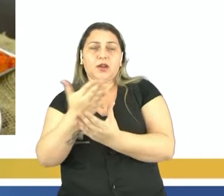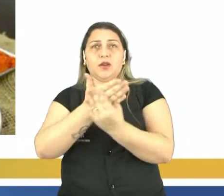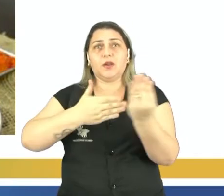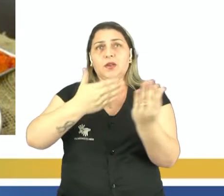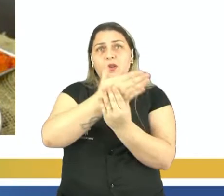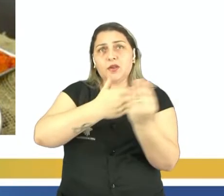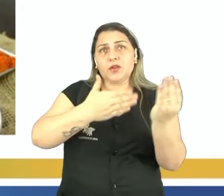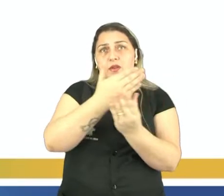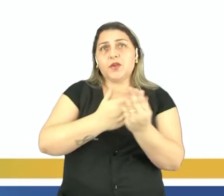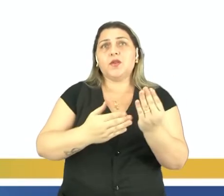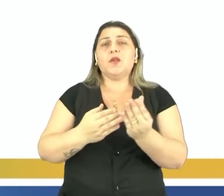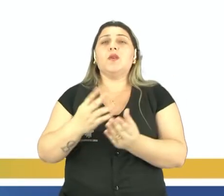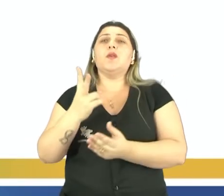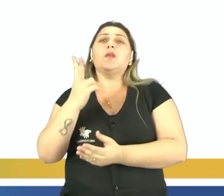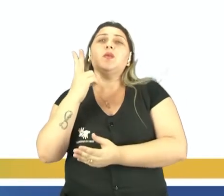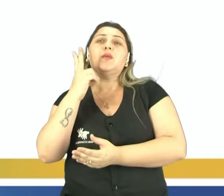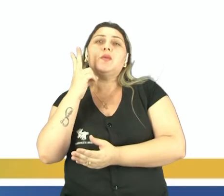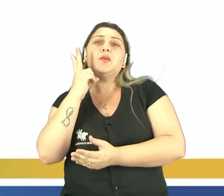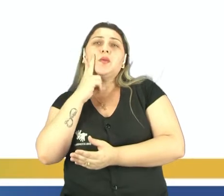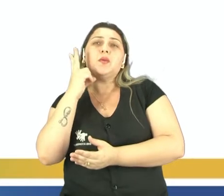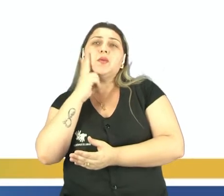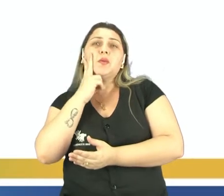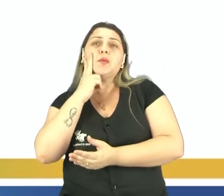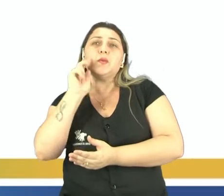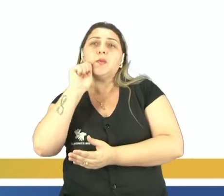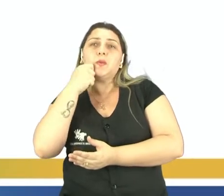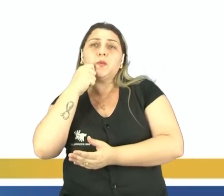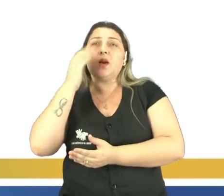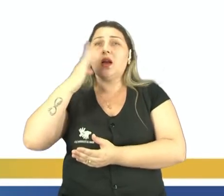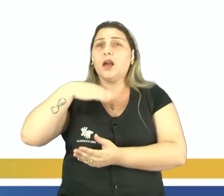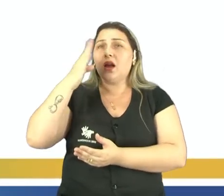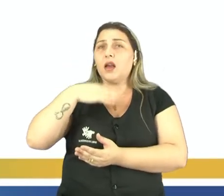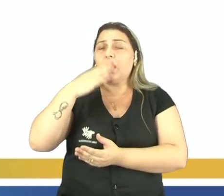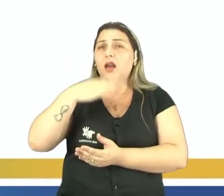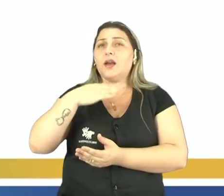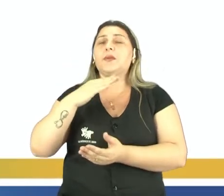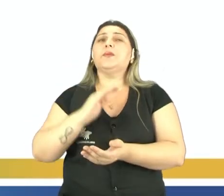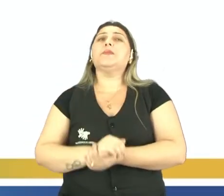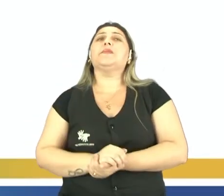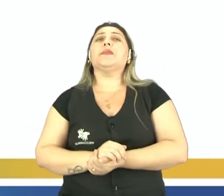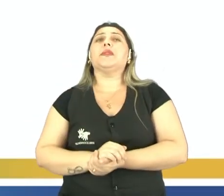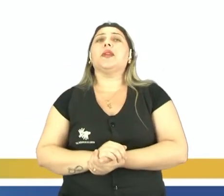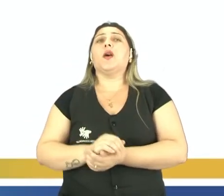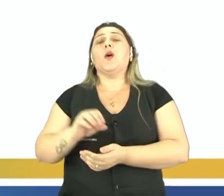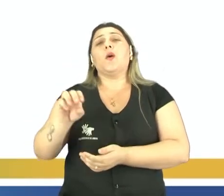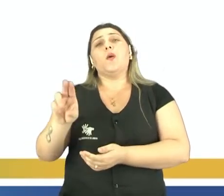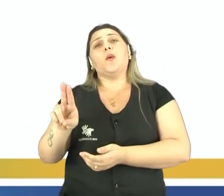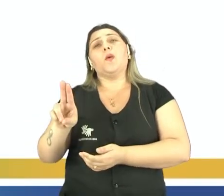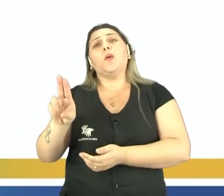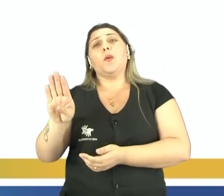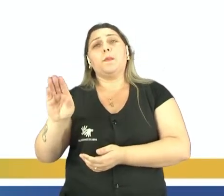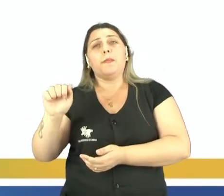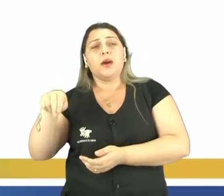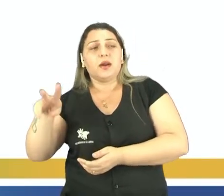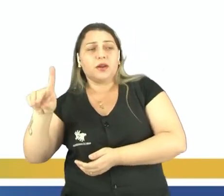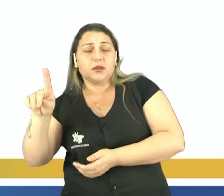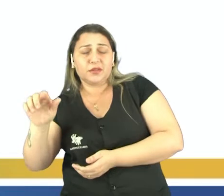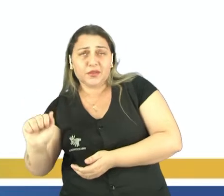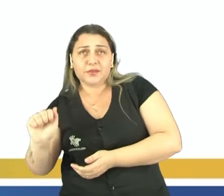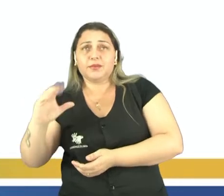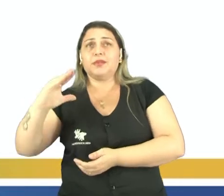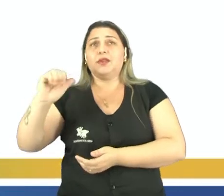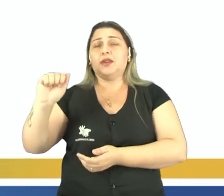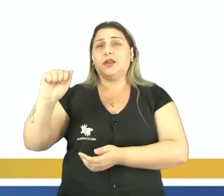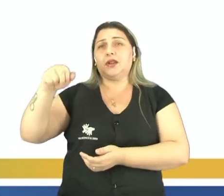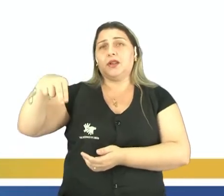né? E o vatapá. Na religiosidade, nós temos como herança a umbanda, o candomblé, que na maioria das vezes